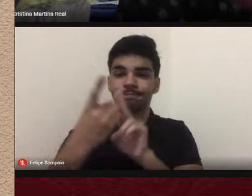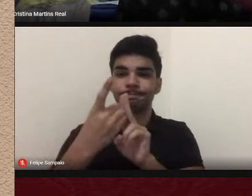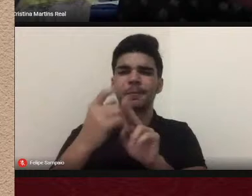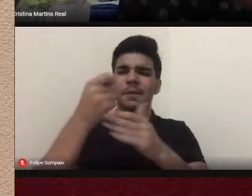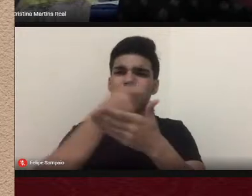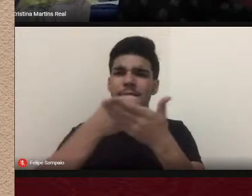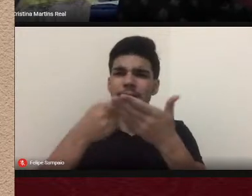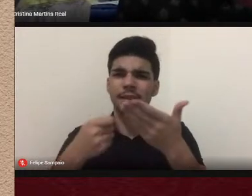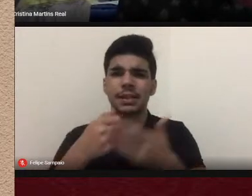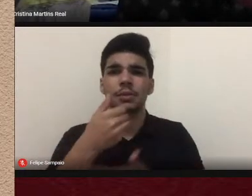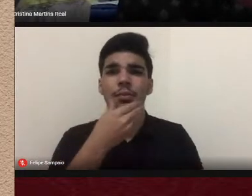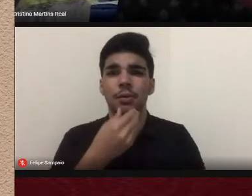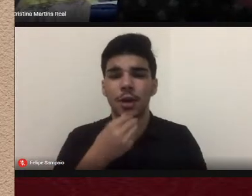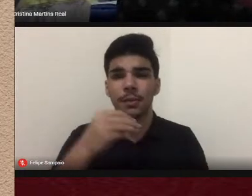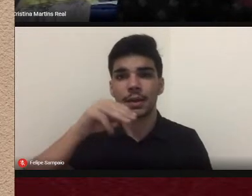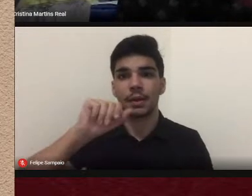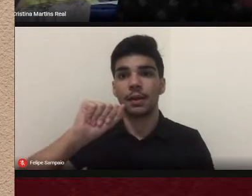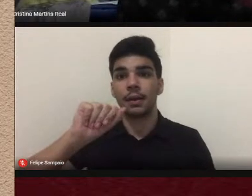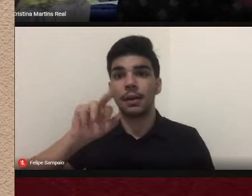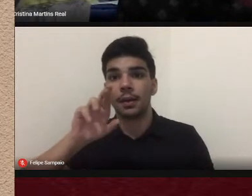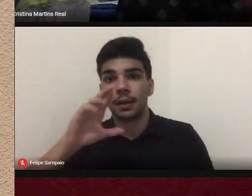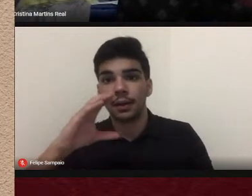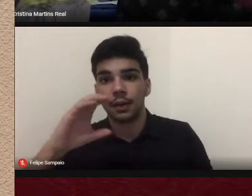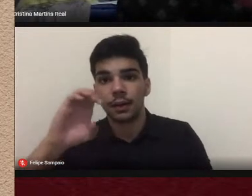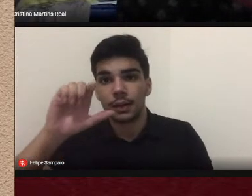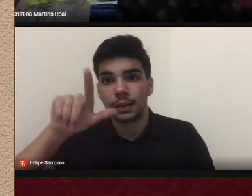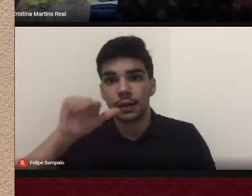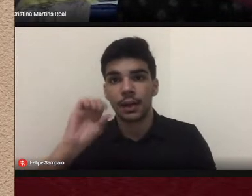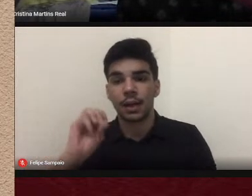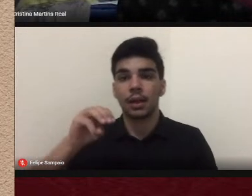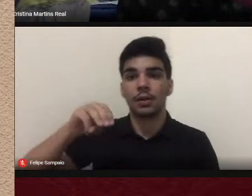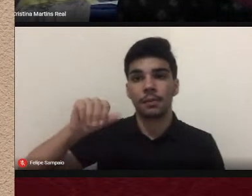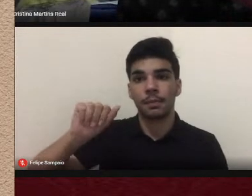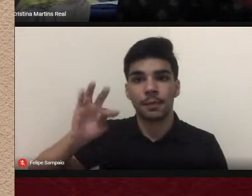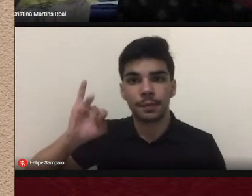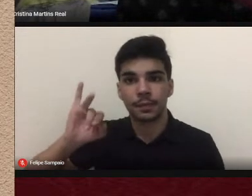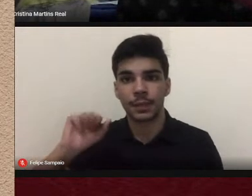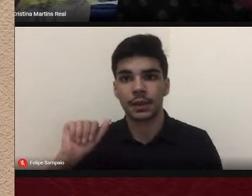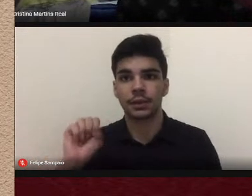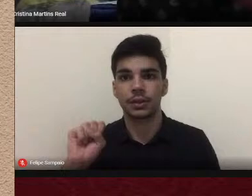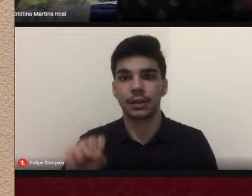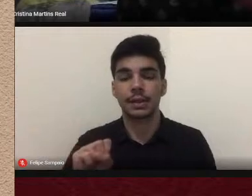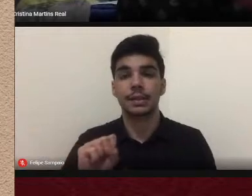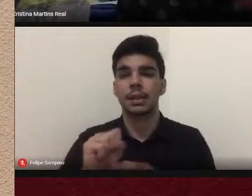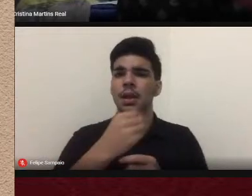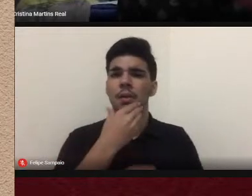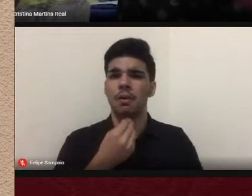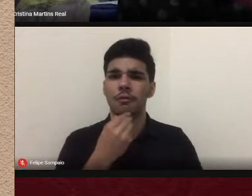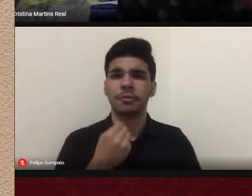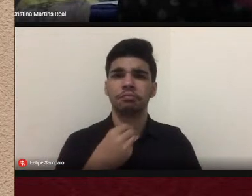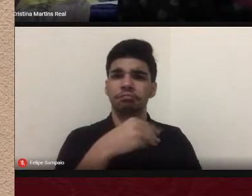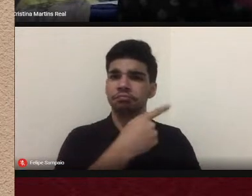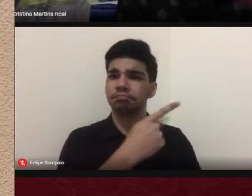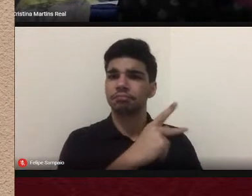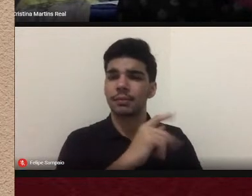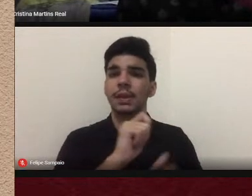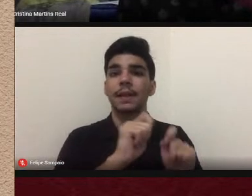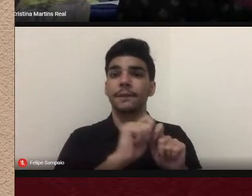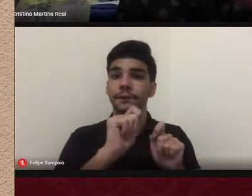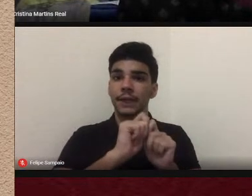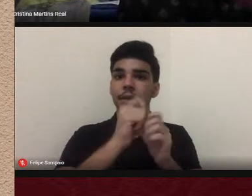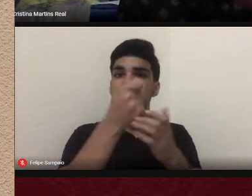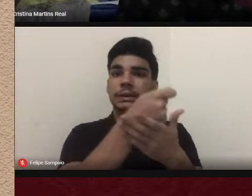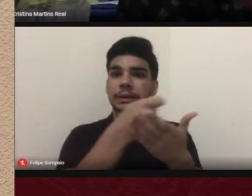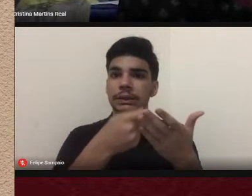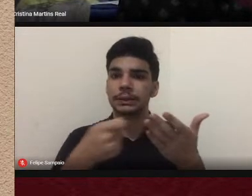Marcelo Matias. Marcelo Matias, ele fez a dissertação dele, falando sobre o desenvolvimento